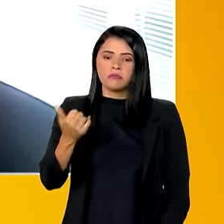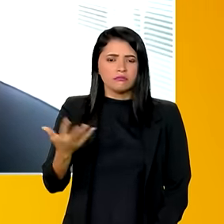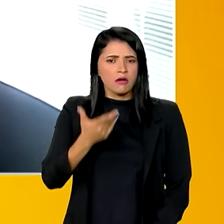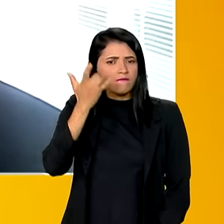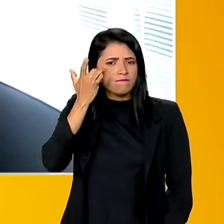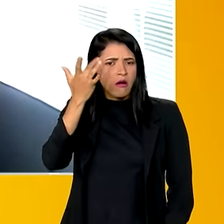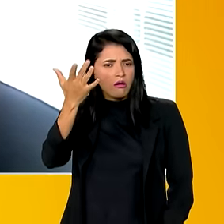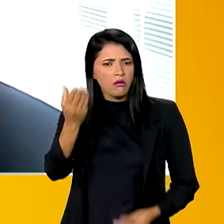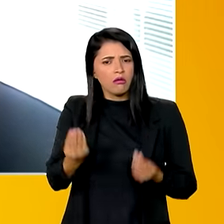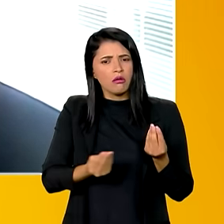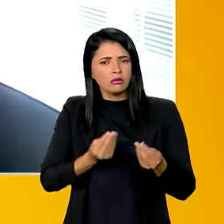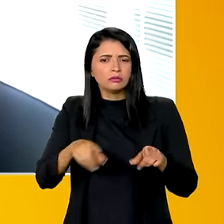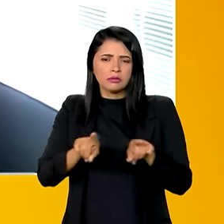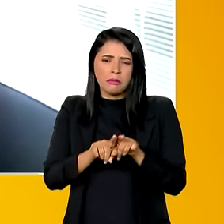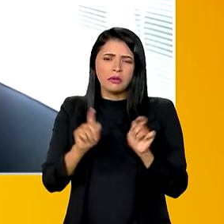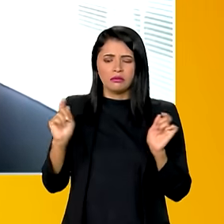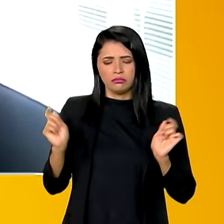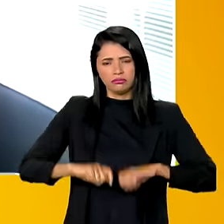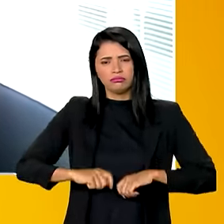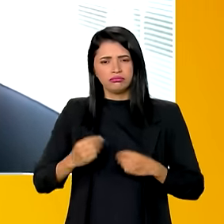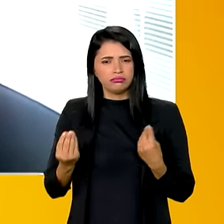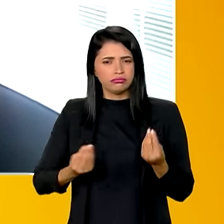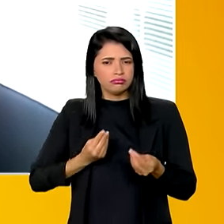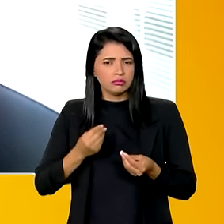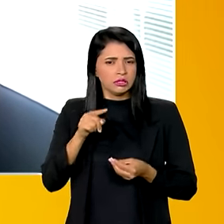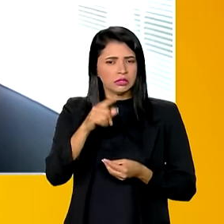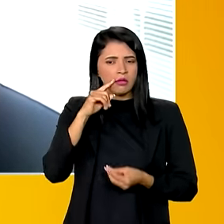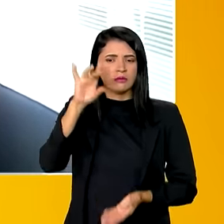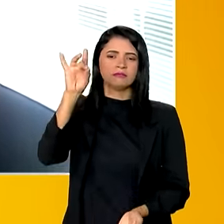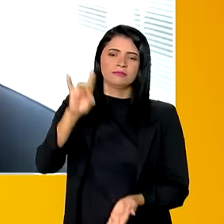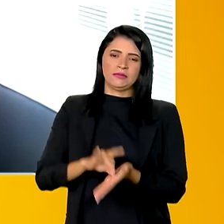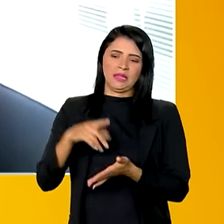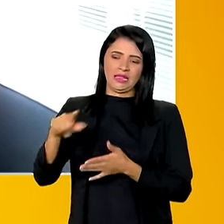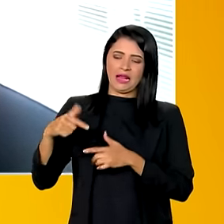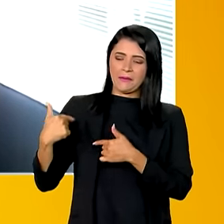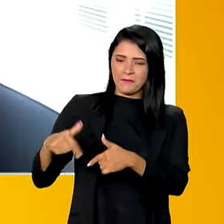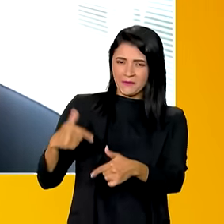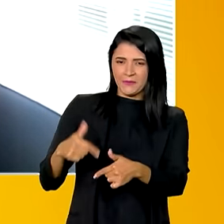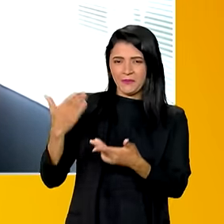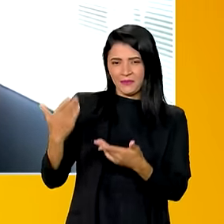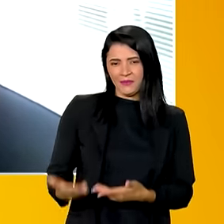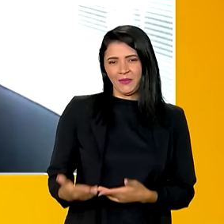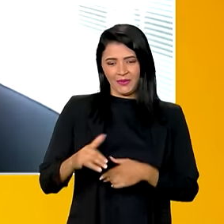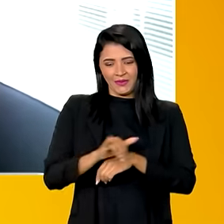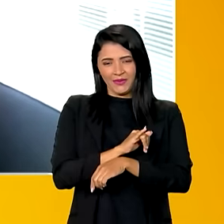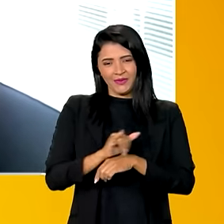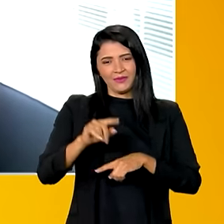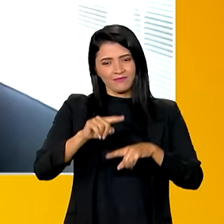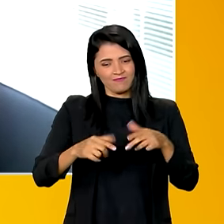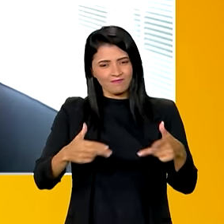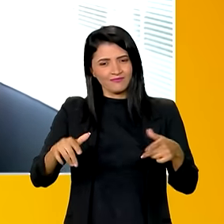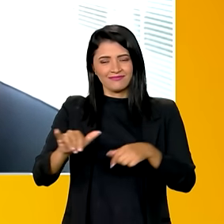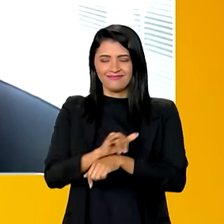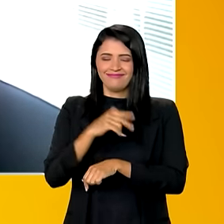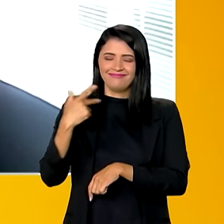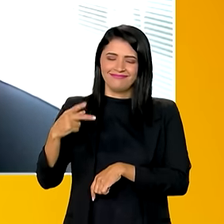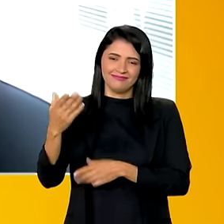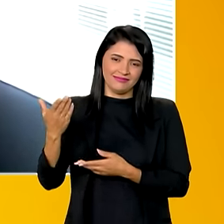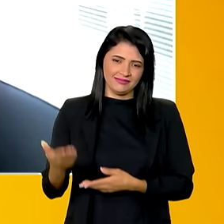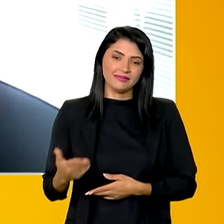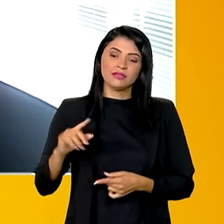tem mais condições de efetivar o seu trabalho. Ou seja, é uma ferramenta de trabalho